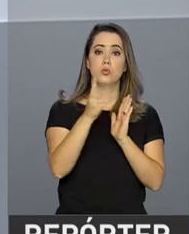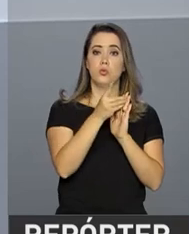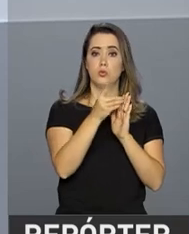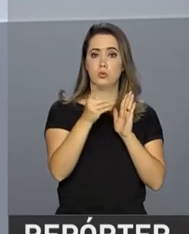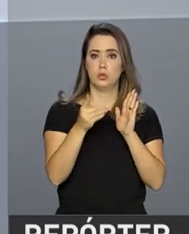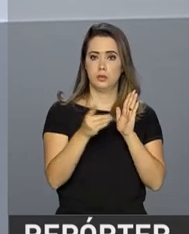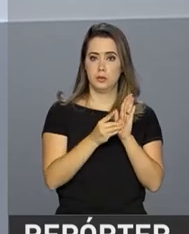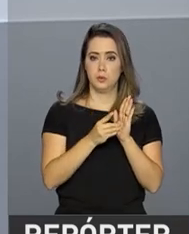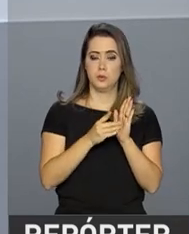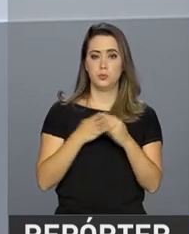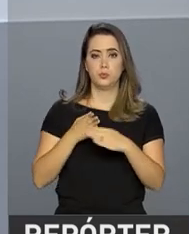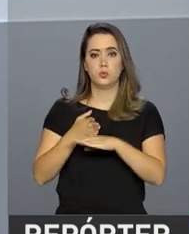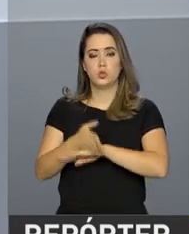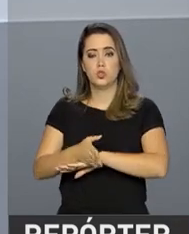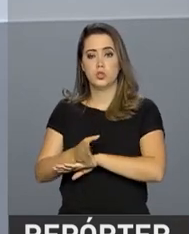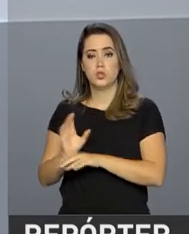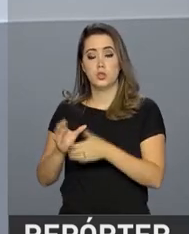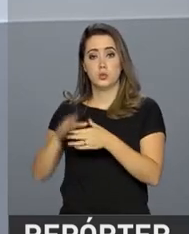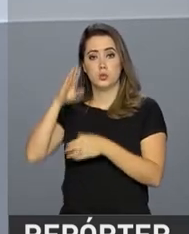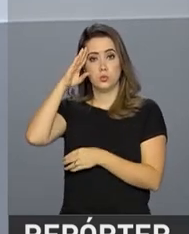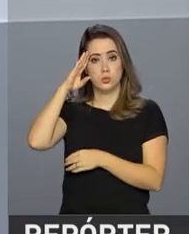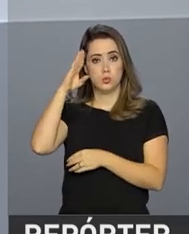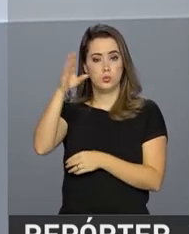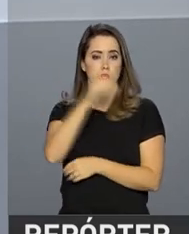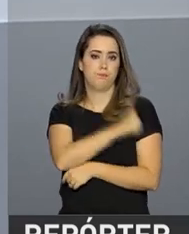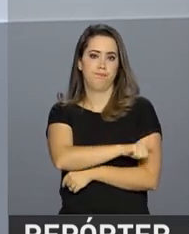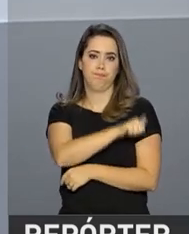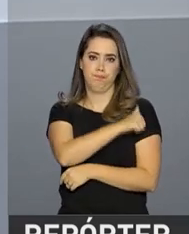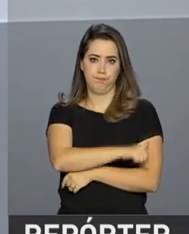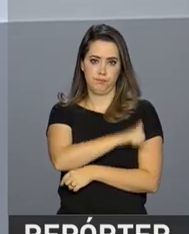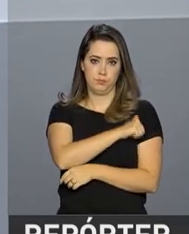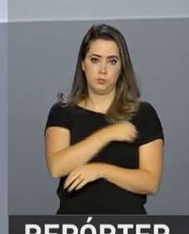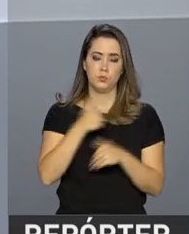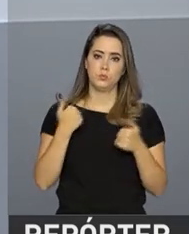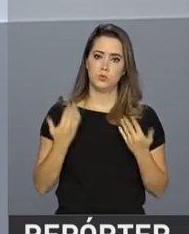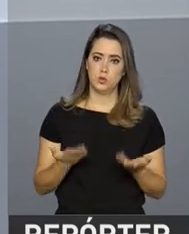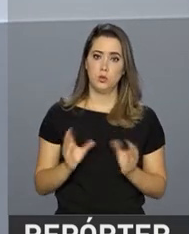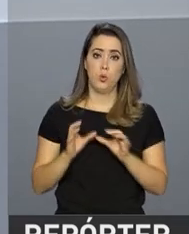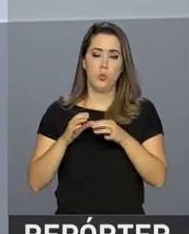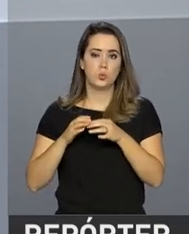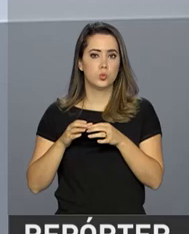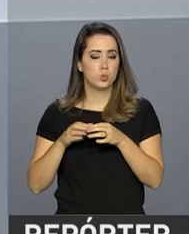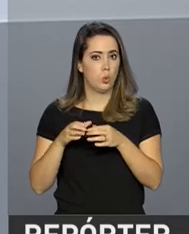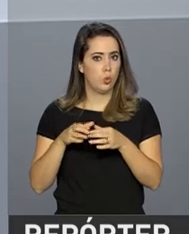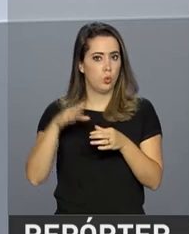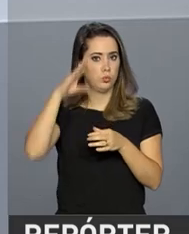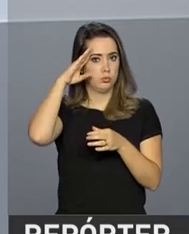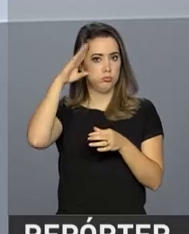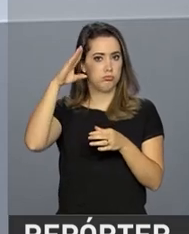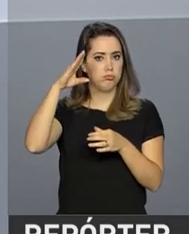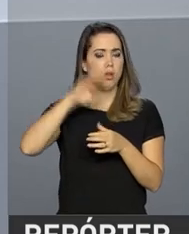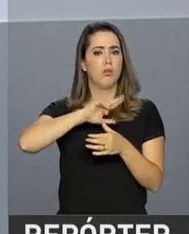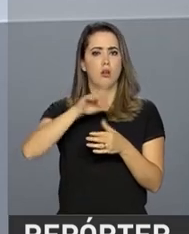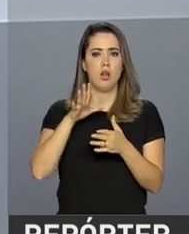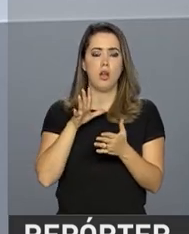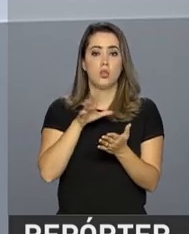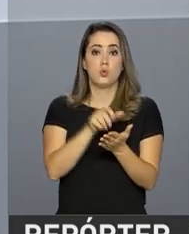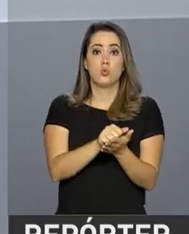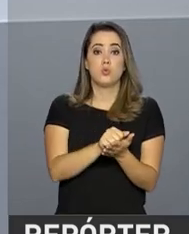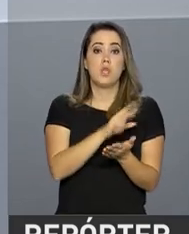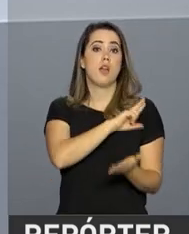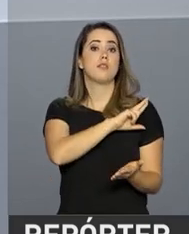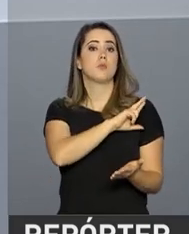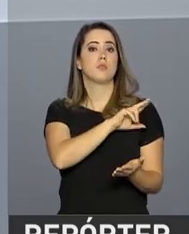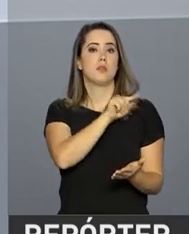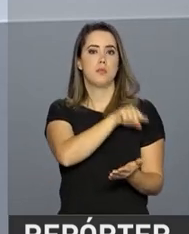o decreto de intervenção federal na segurança do Rio de Janeiro. Desse modo, as Forças Armadas assumem a responsabilidade do comando